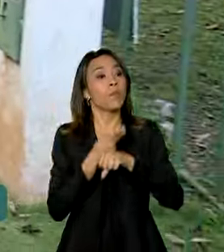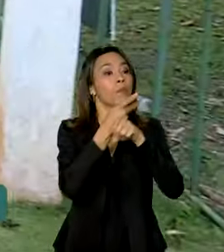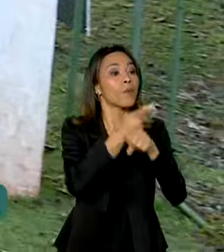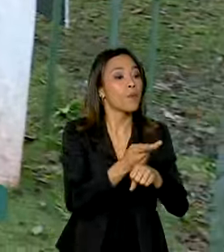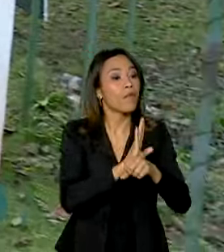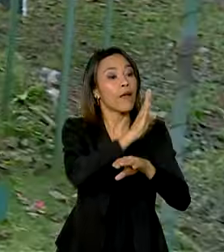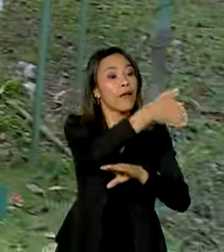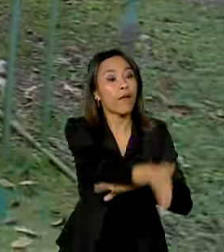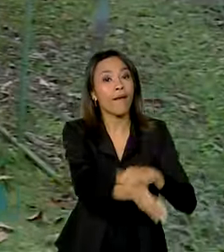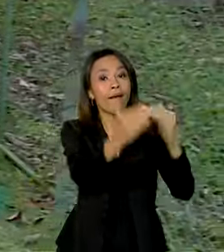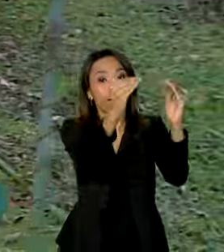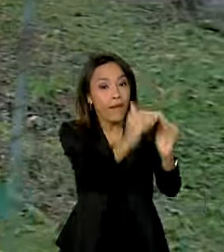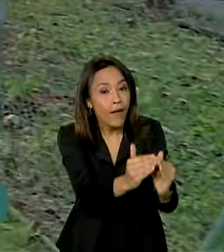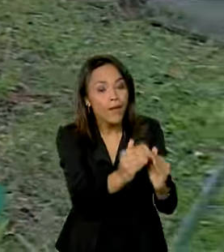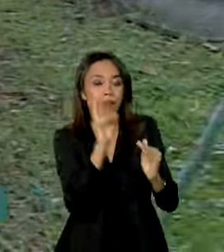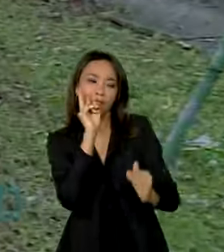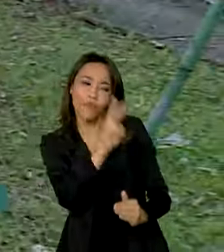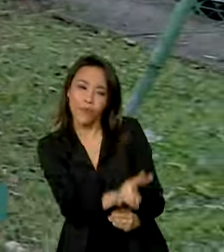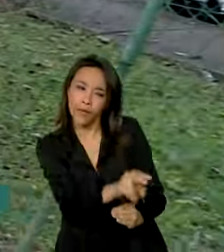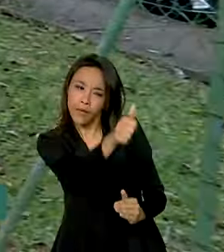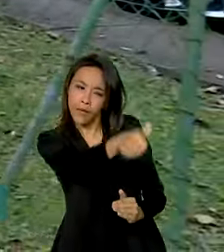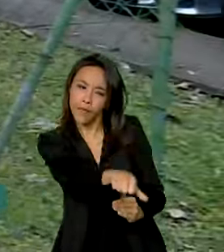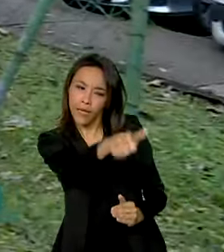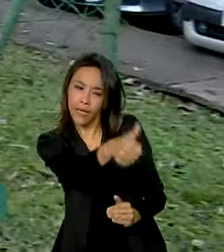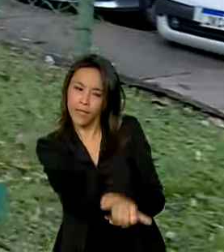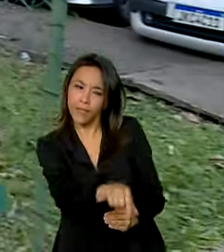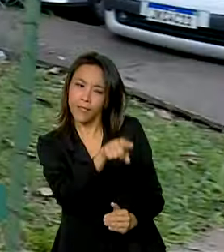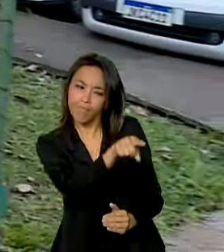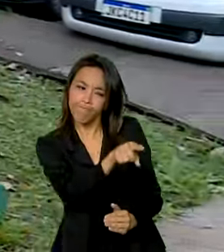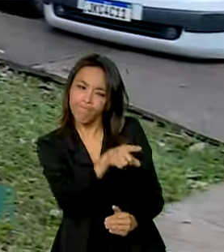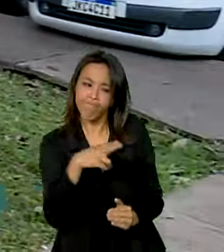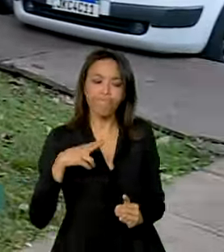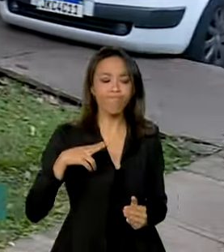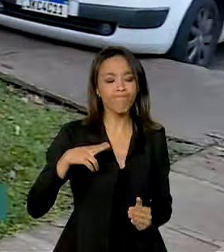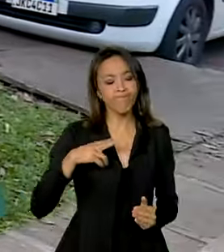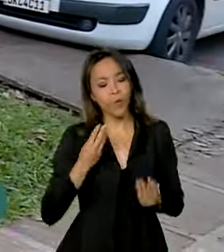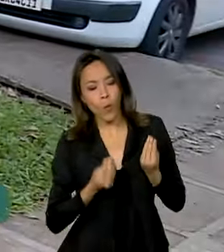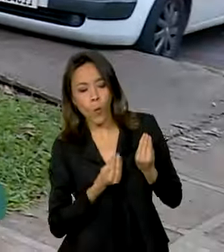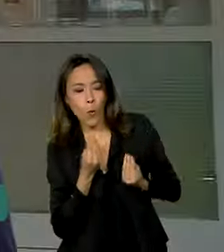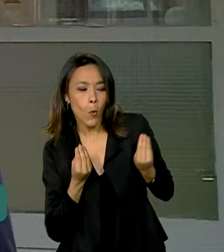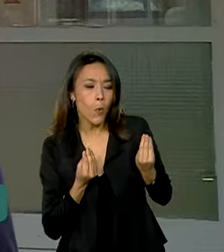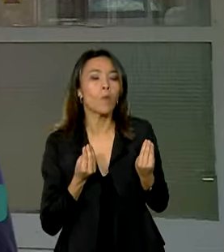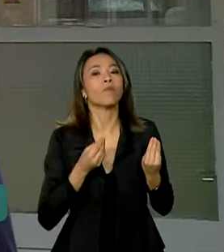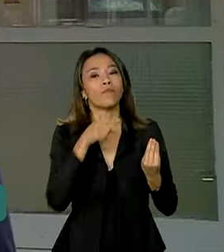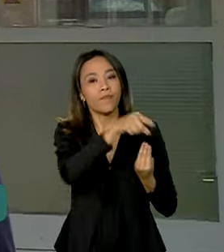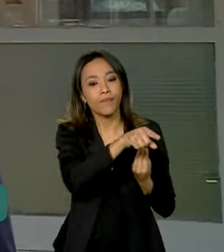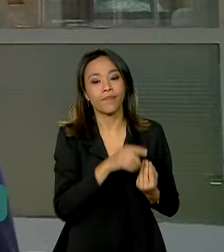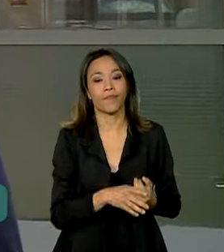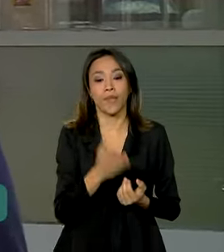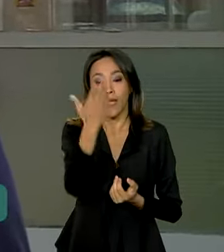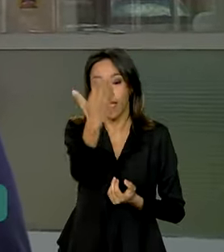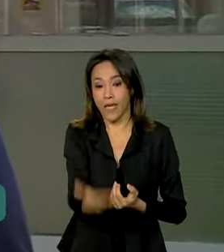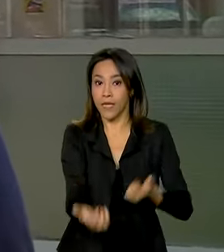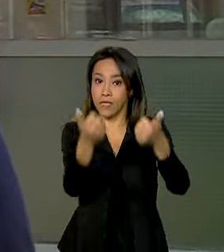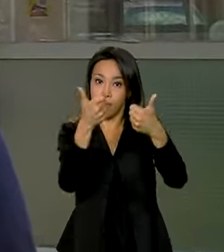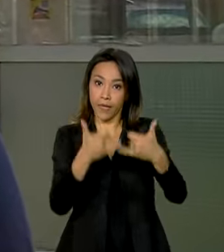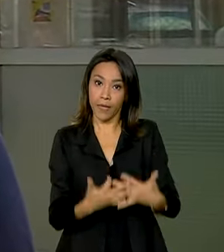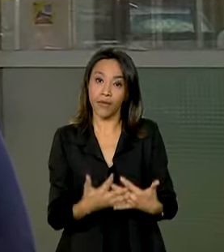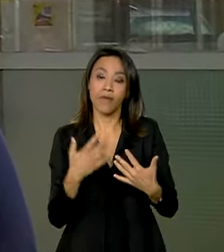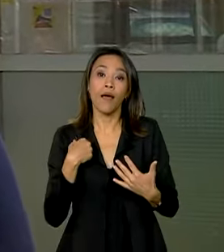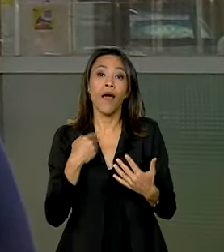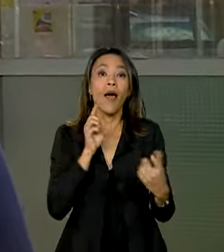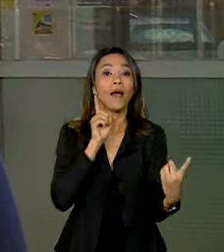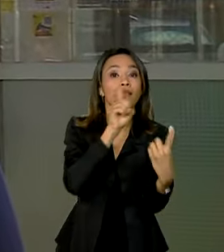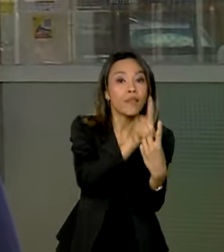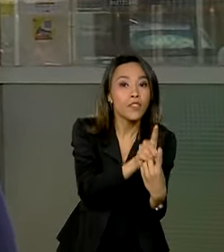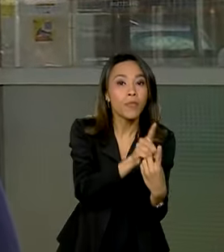paciente está e avaliam as necessidades particulares de cada um. Quer fazer atendimento para aquelas pessoas